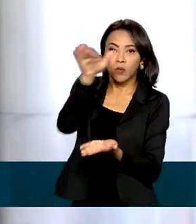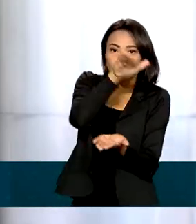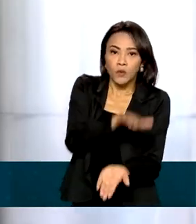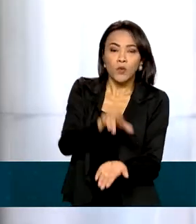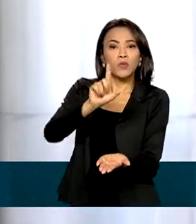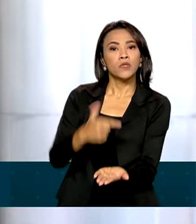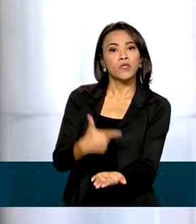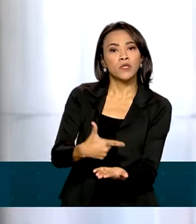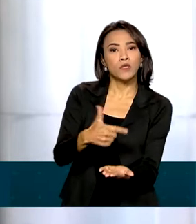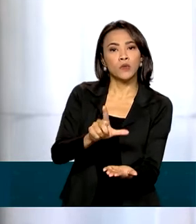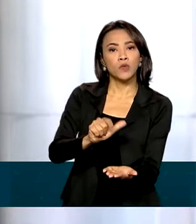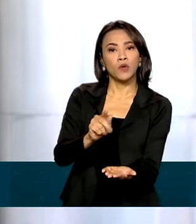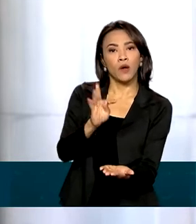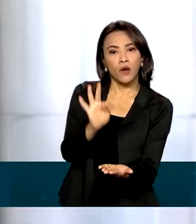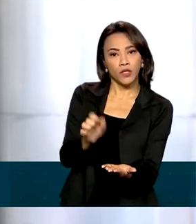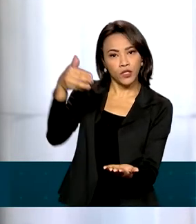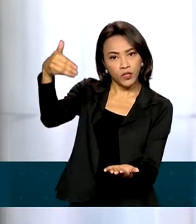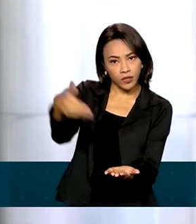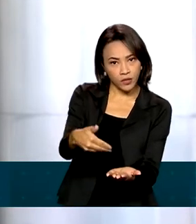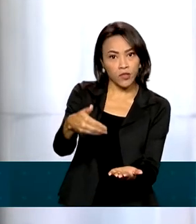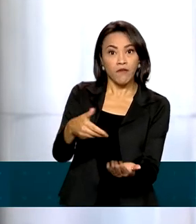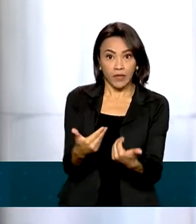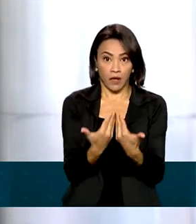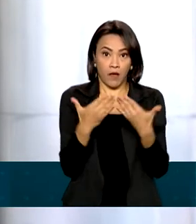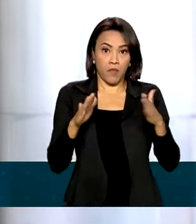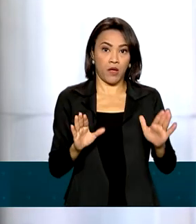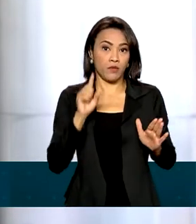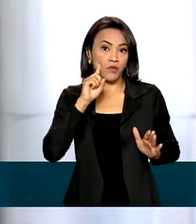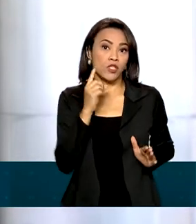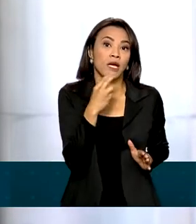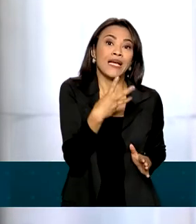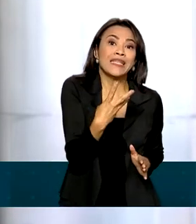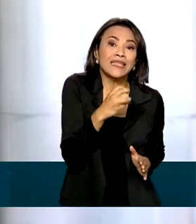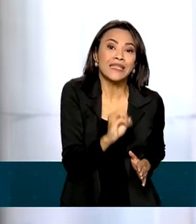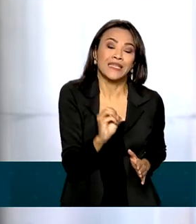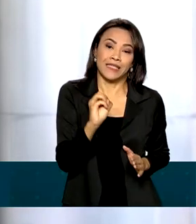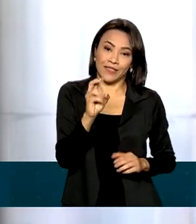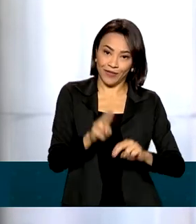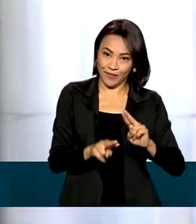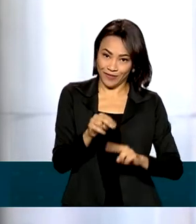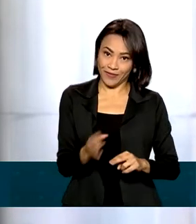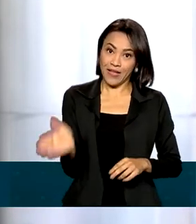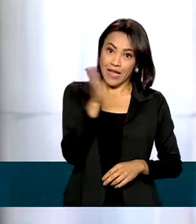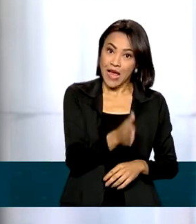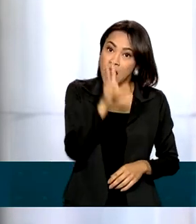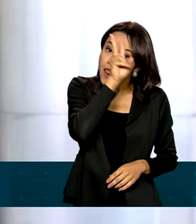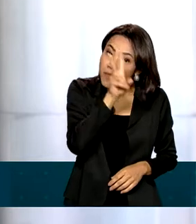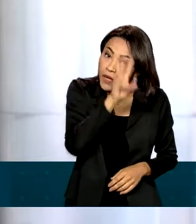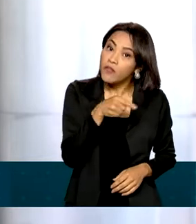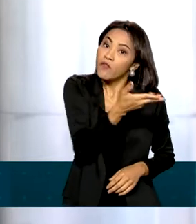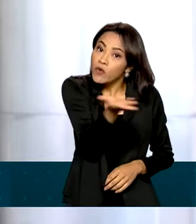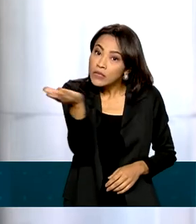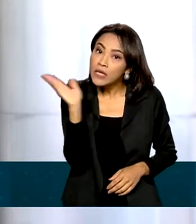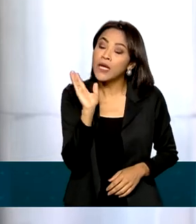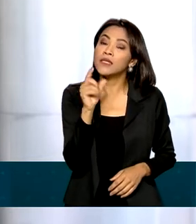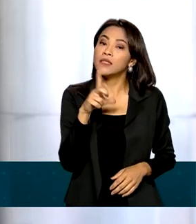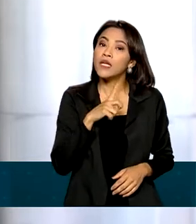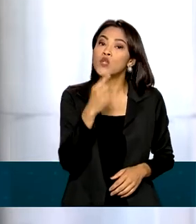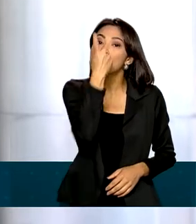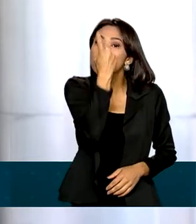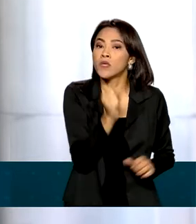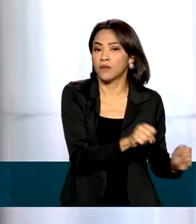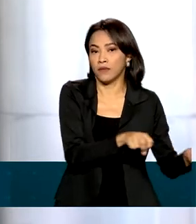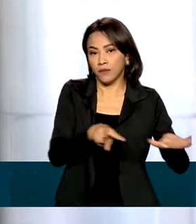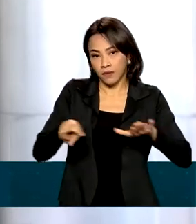pago aí no dia, a consulta será disponível no dia 30 de junho. Lembrando, Renata, que os contribuintes têm apenas uma